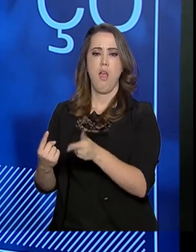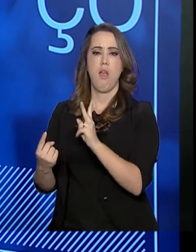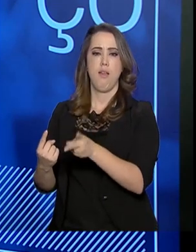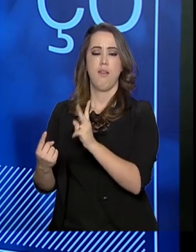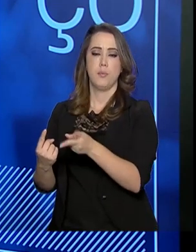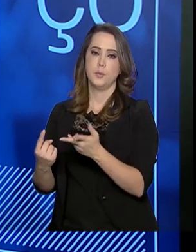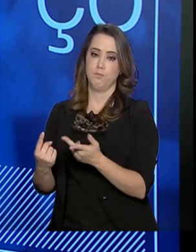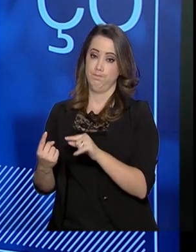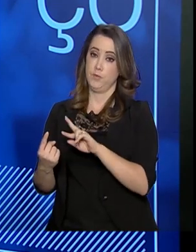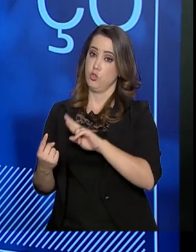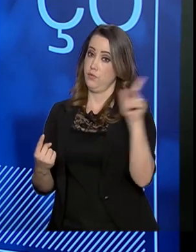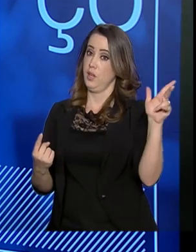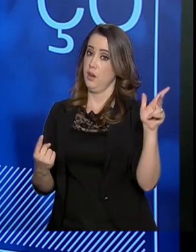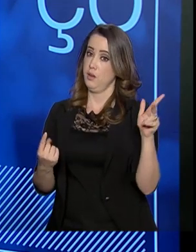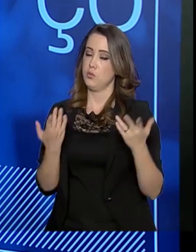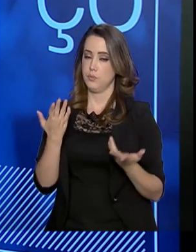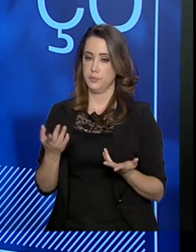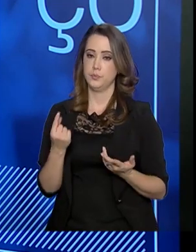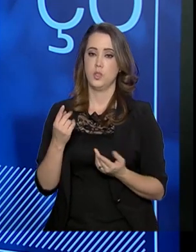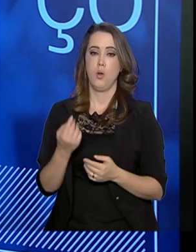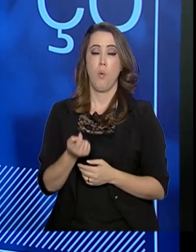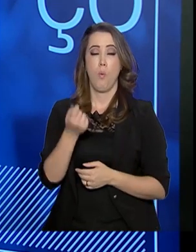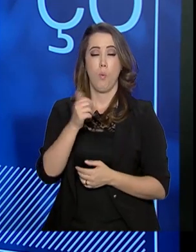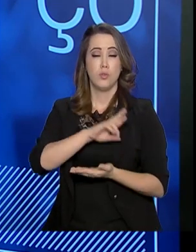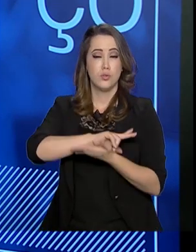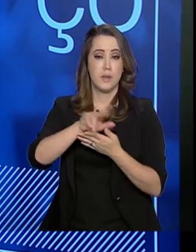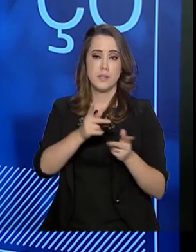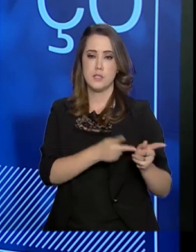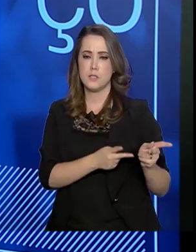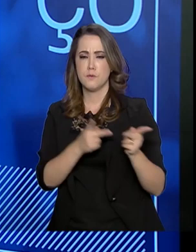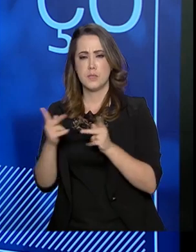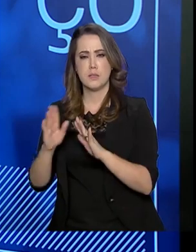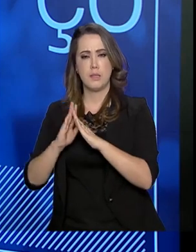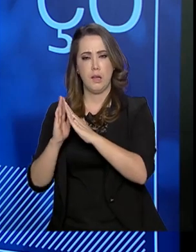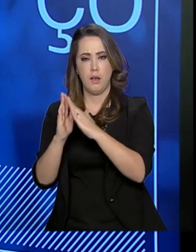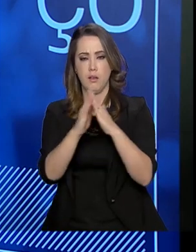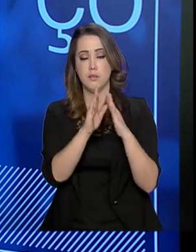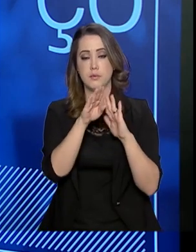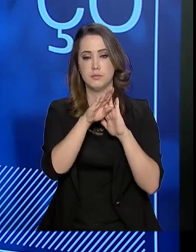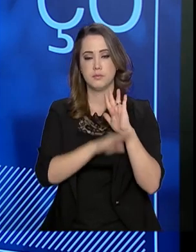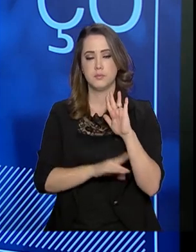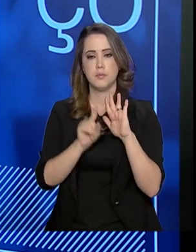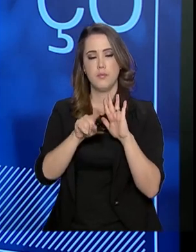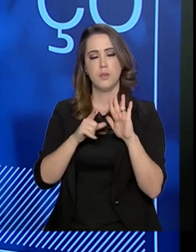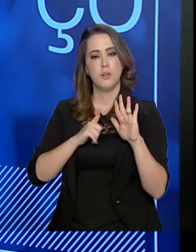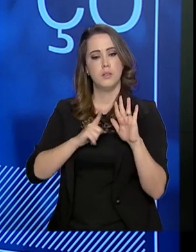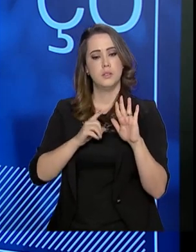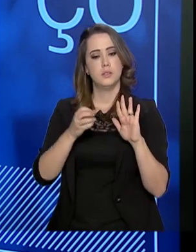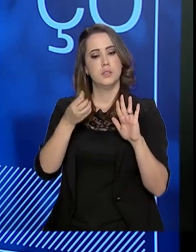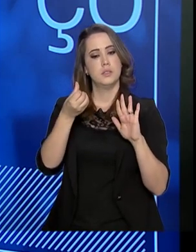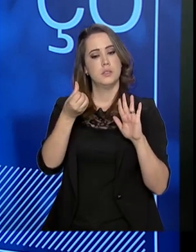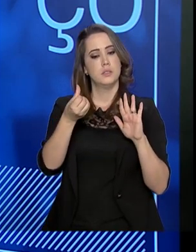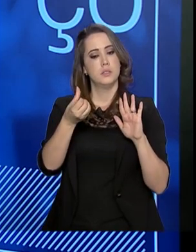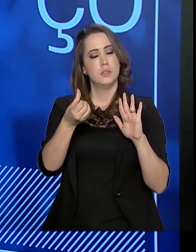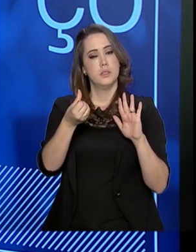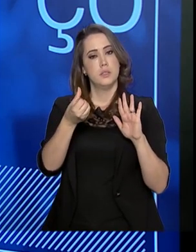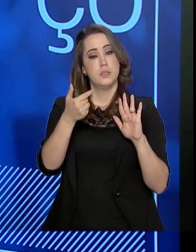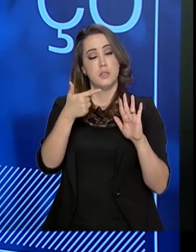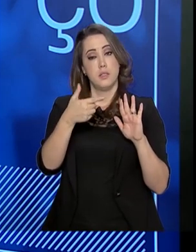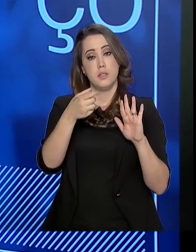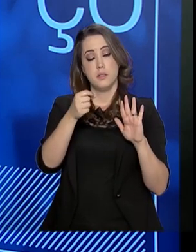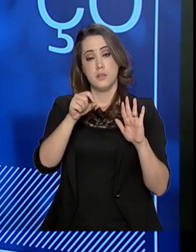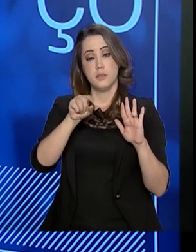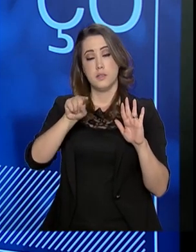de visitas nesses mil dias de programa. nós temos 620